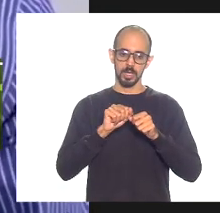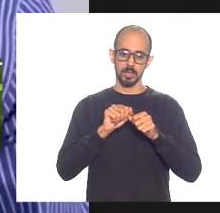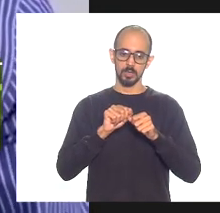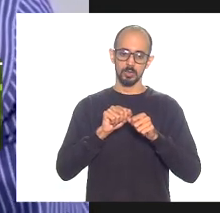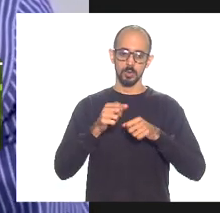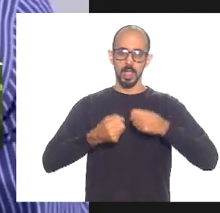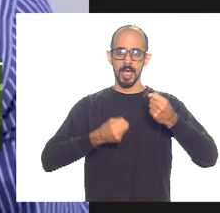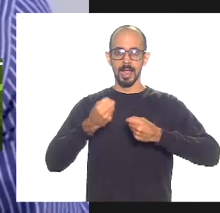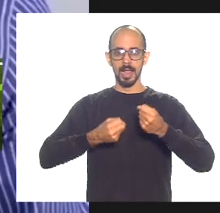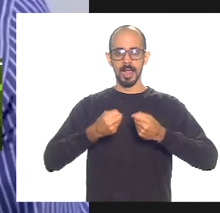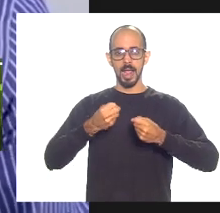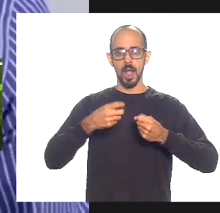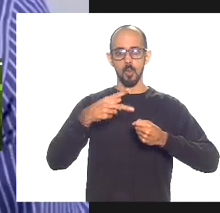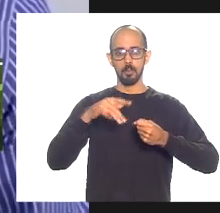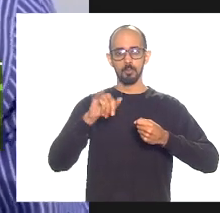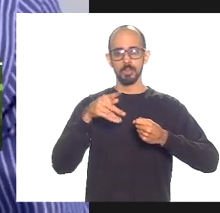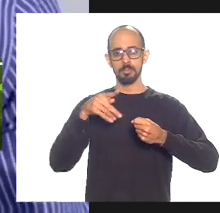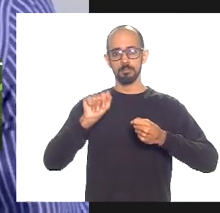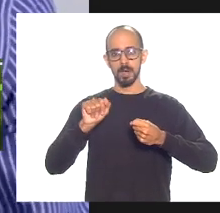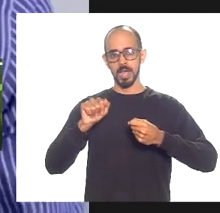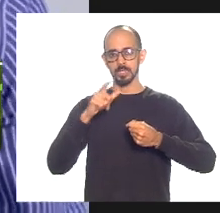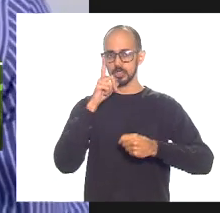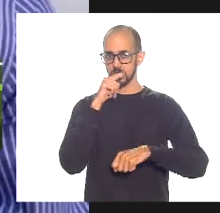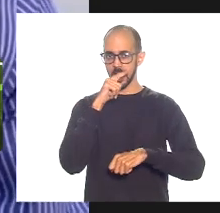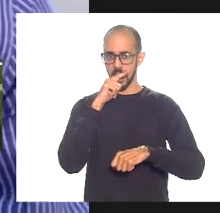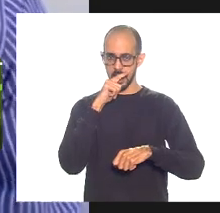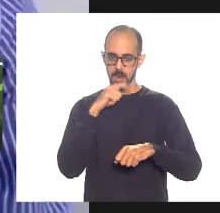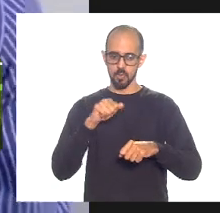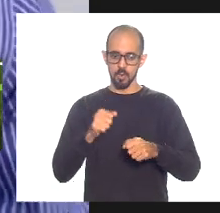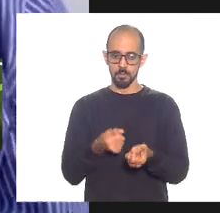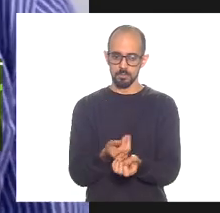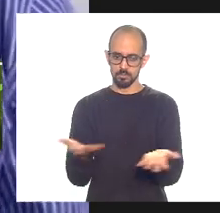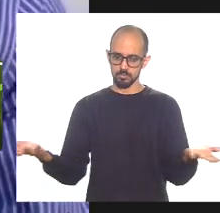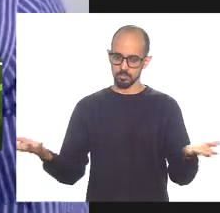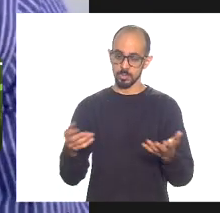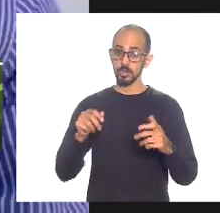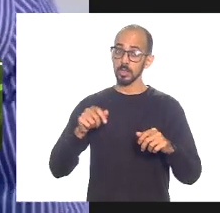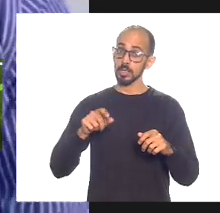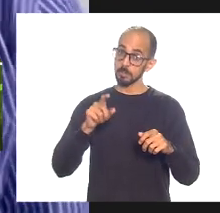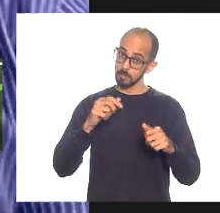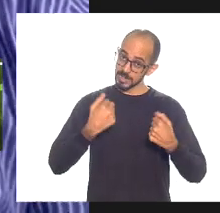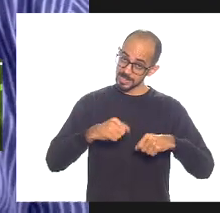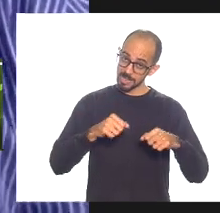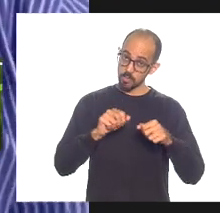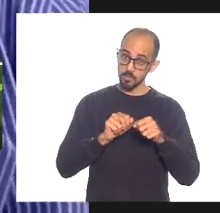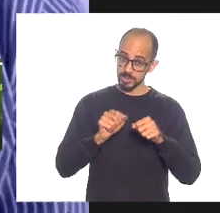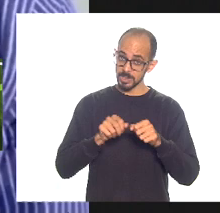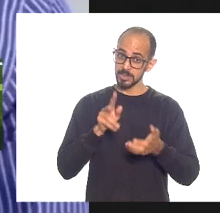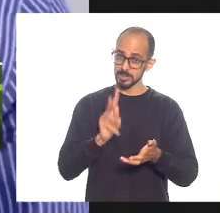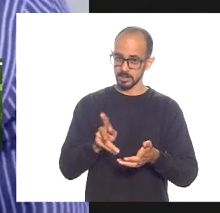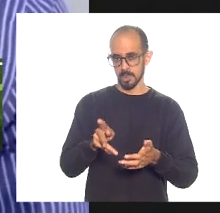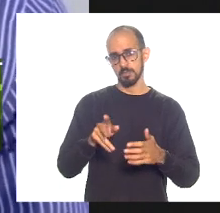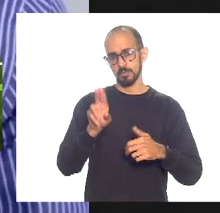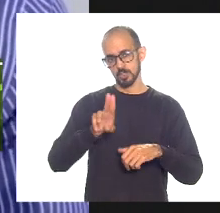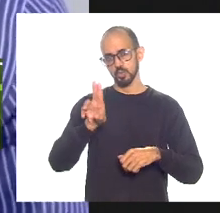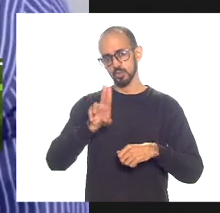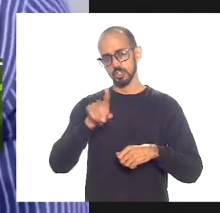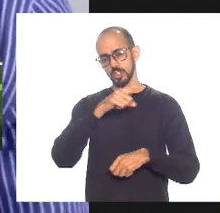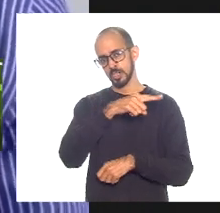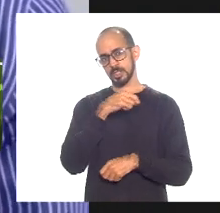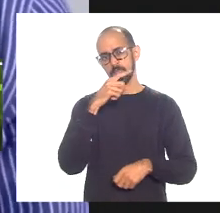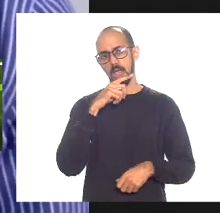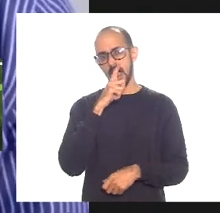água enfim fazendo aquele serviço que na verdade deveria ser feito mas deveria ser feito sempre e a gente vê esse uso